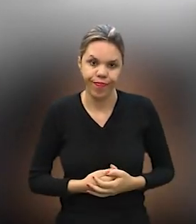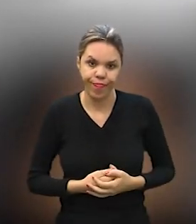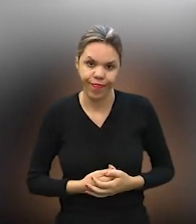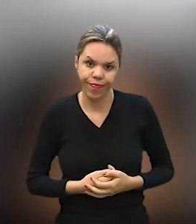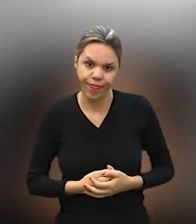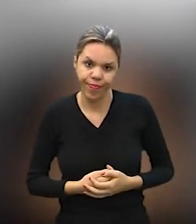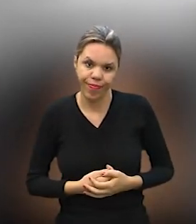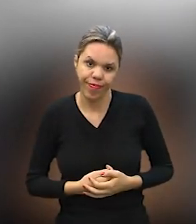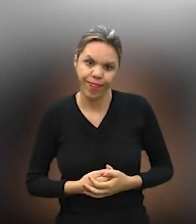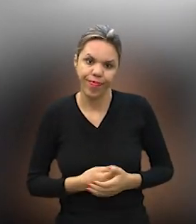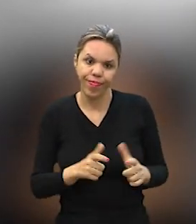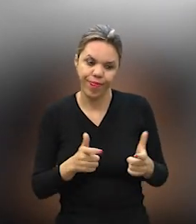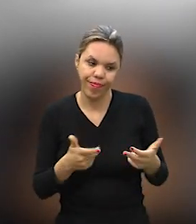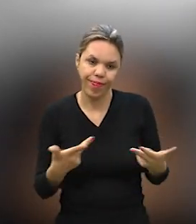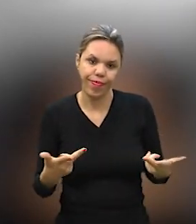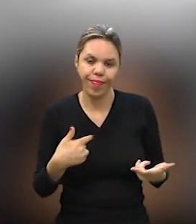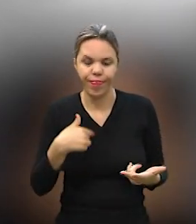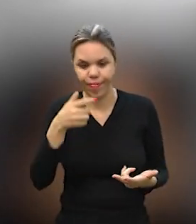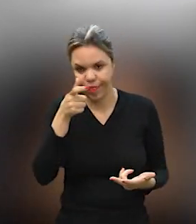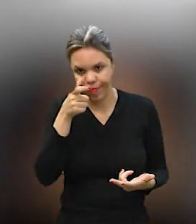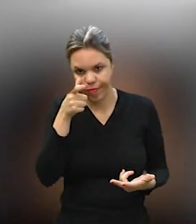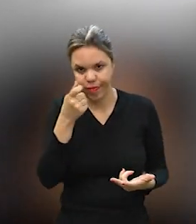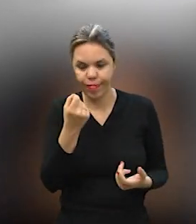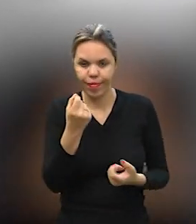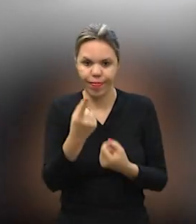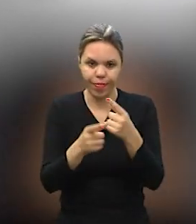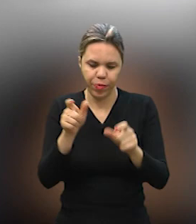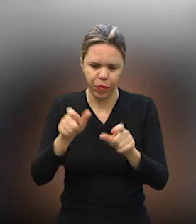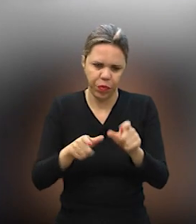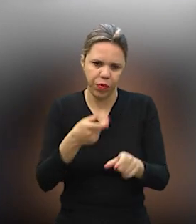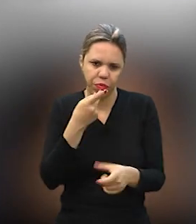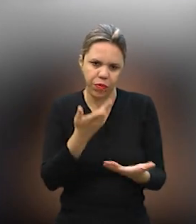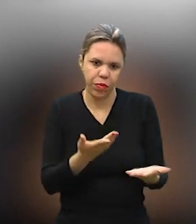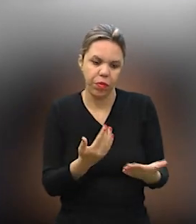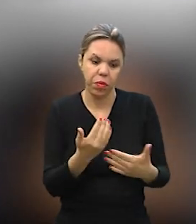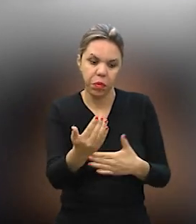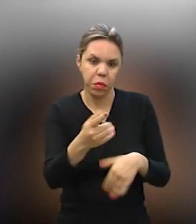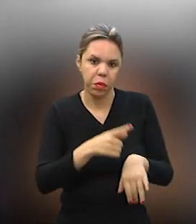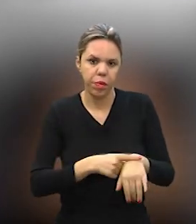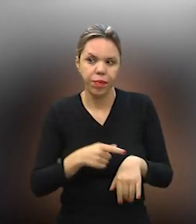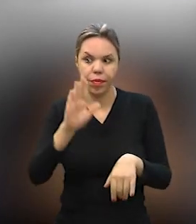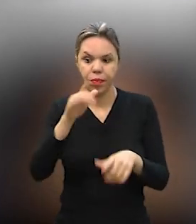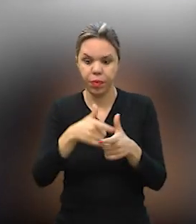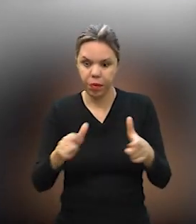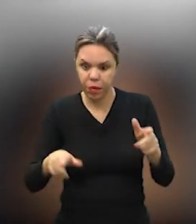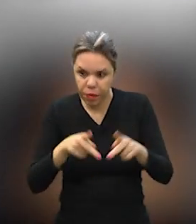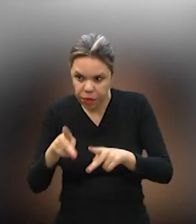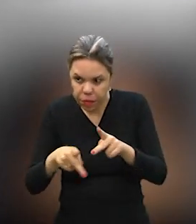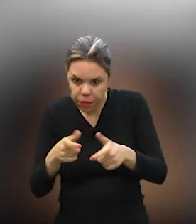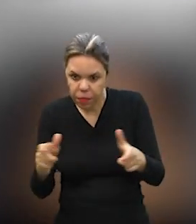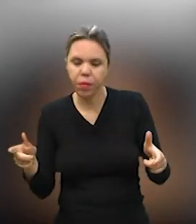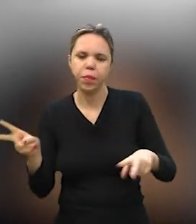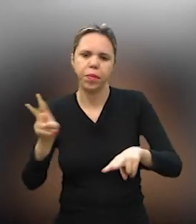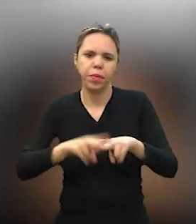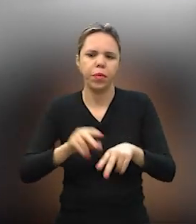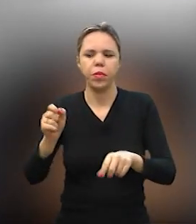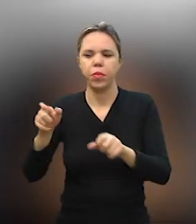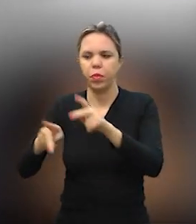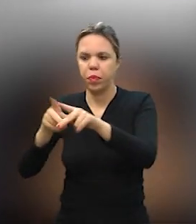muito grande, né? Eu vi, inclusive, algumas pessoas dizendo que daqui a algum tempo você vai ter mais gente